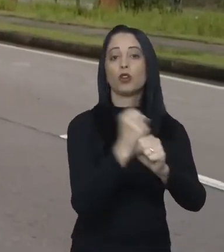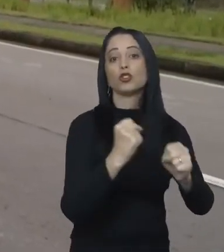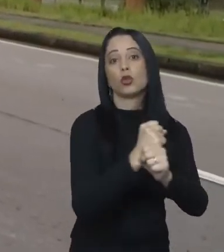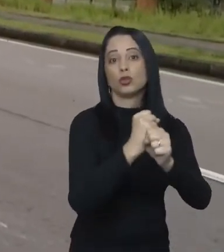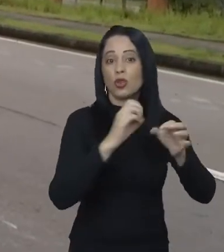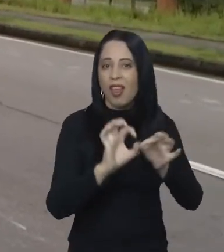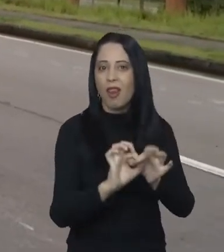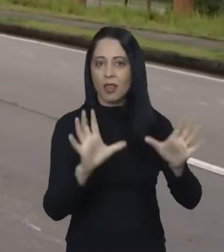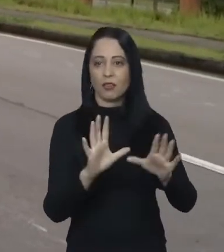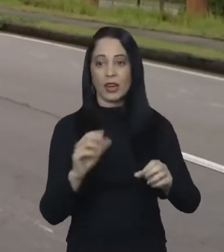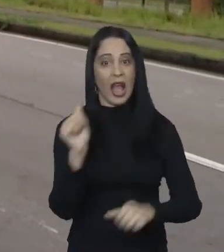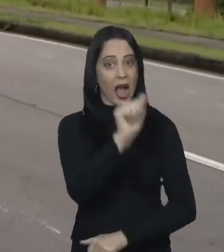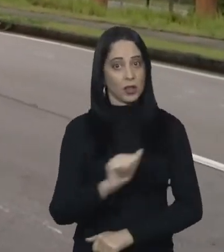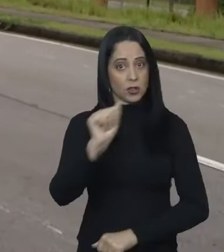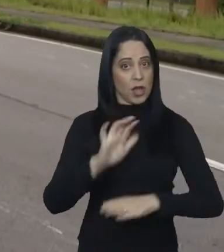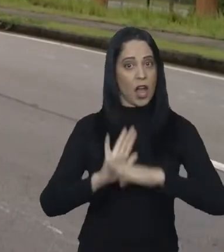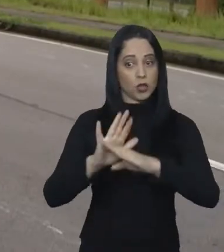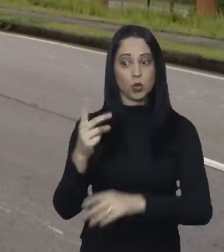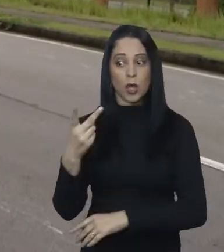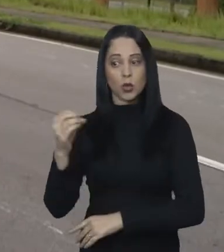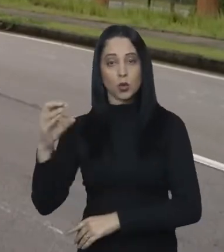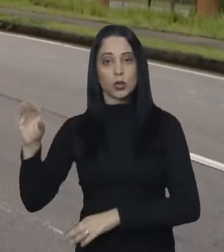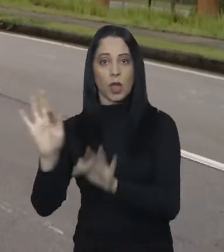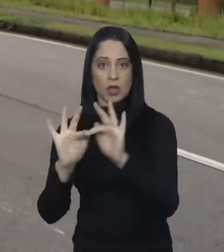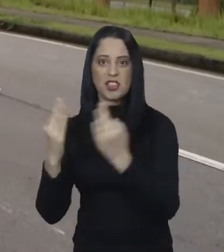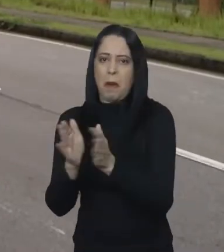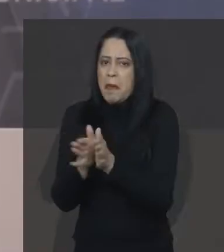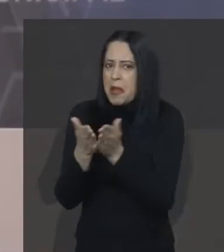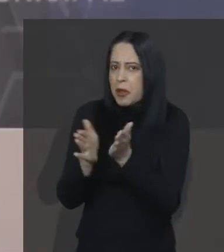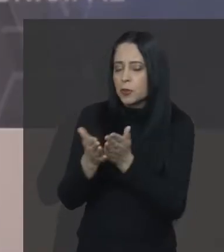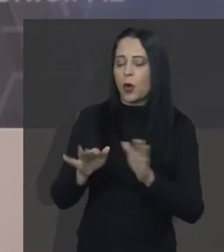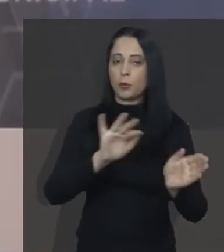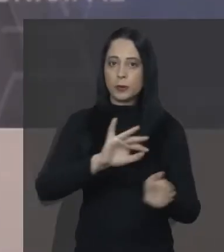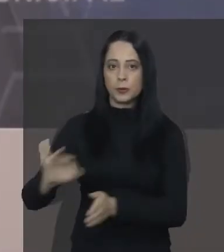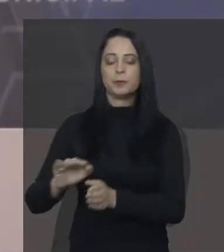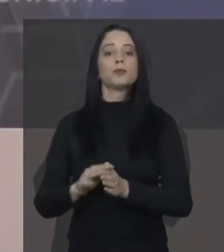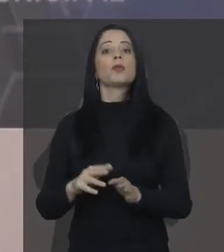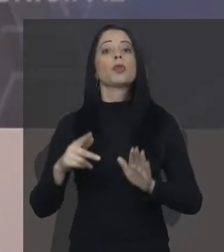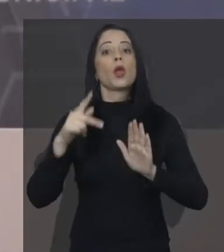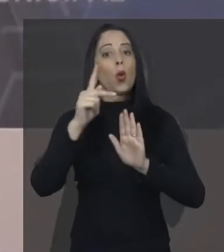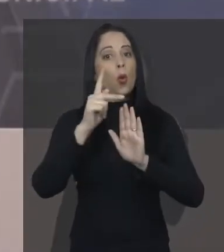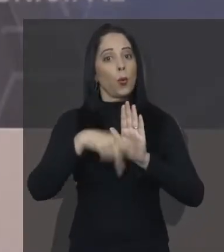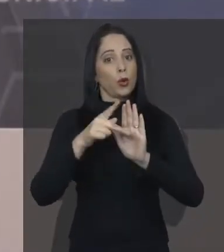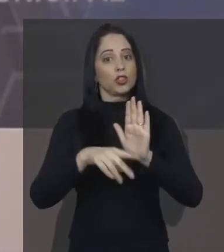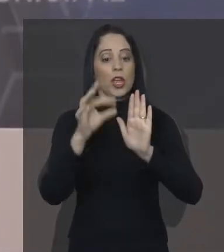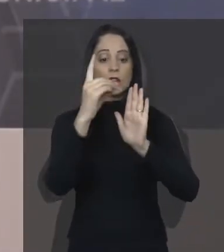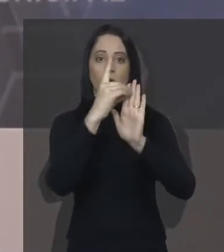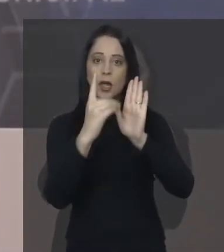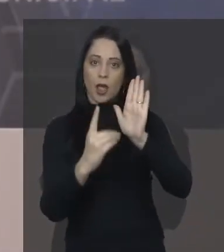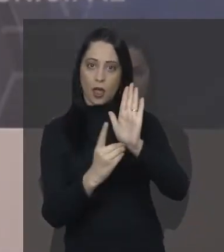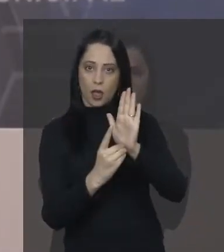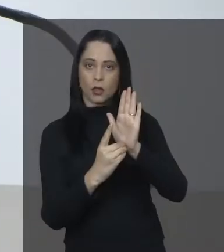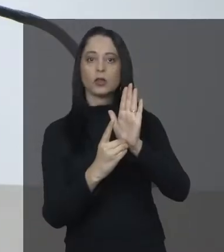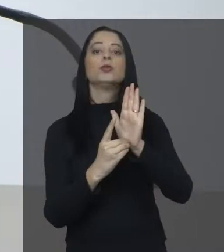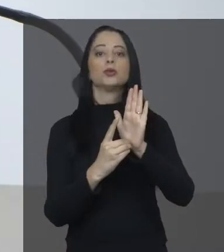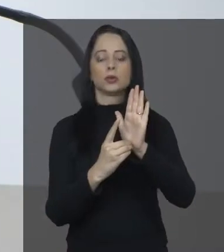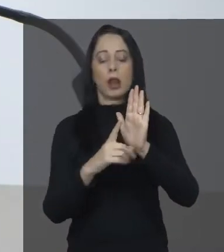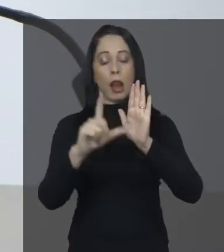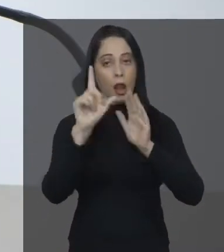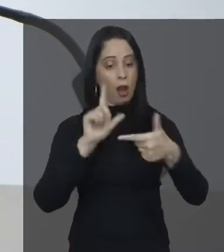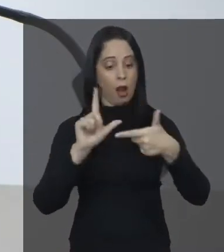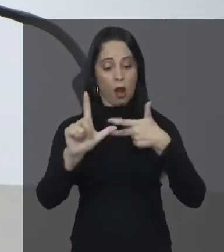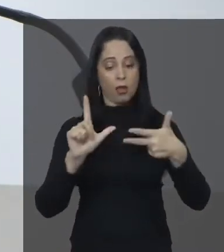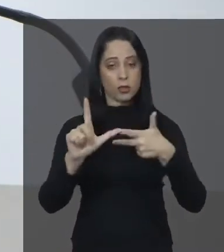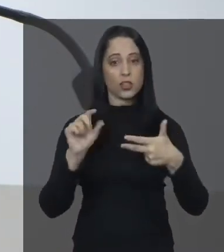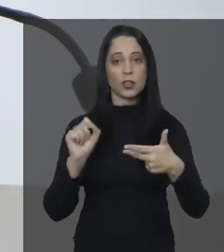social assiste cerca de 200 famílias de baixa renda. Ainda foi aprovado o projeto de decreto legislativo de autoria